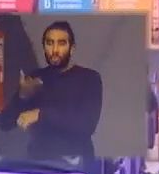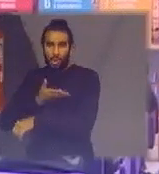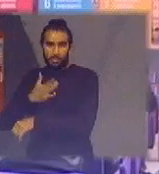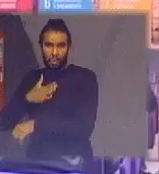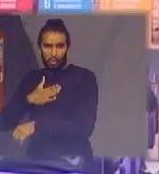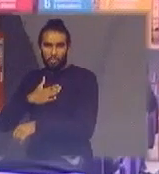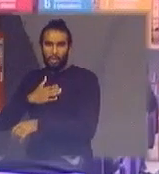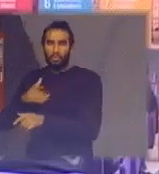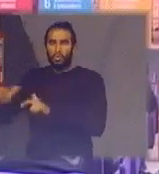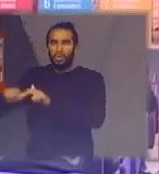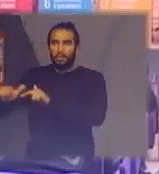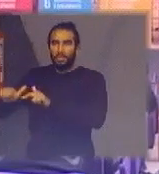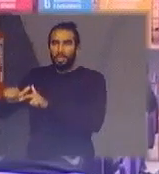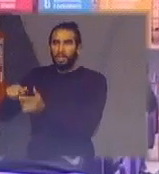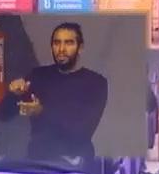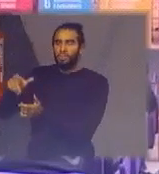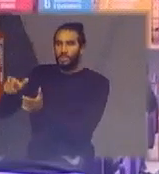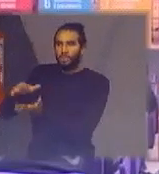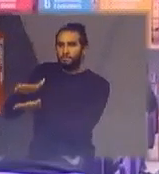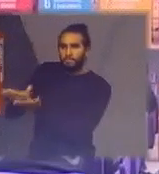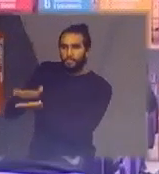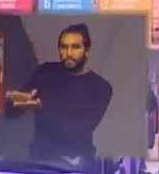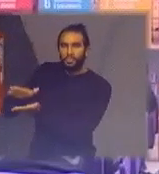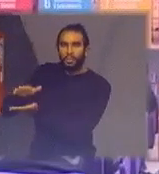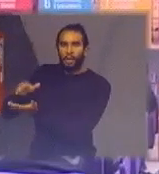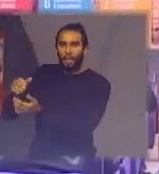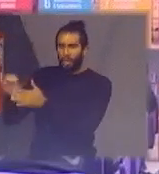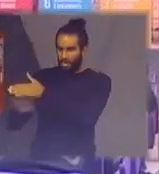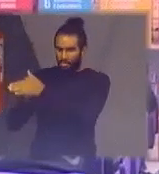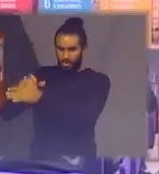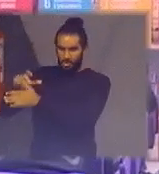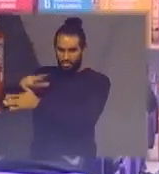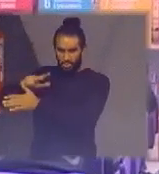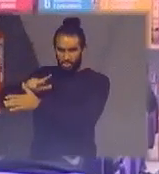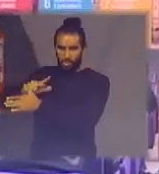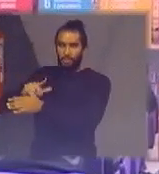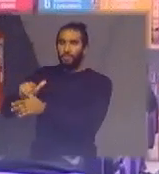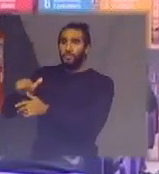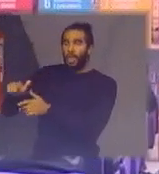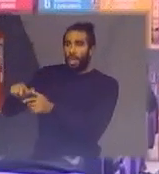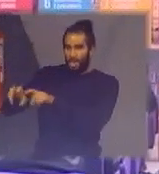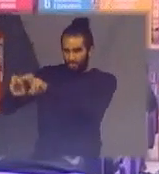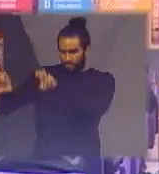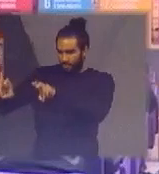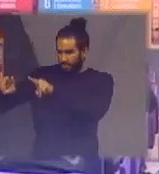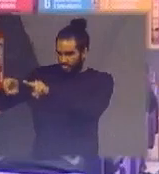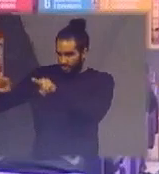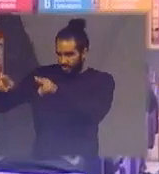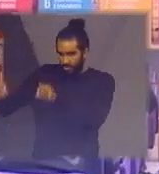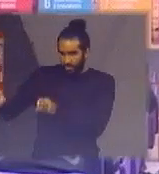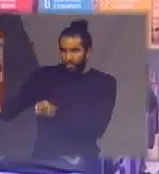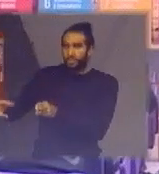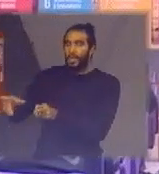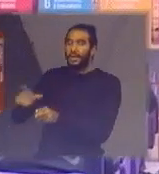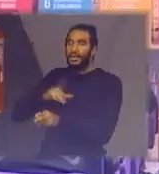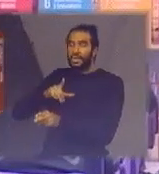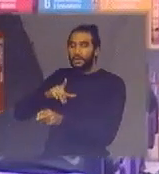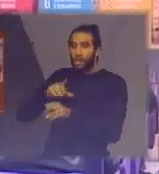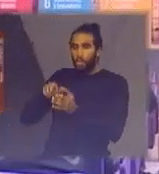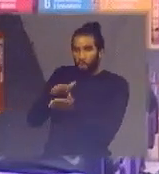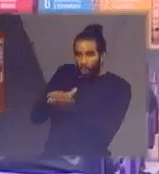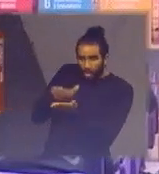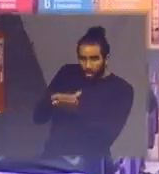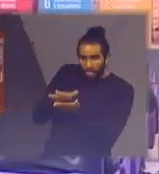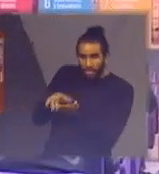a sala de impressão do departamento dele uma empresa privada e a mesa dele foi colocada ali dentro então só da impressora estar ali foi